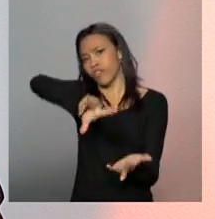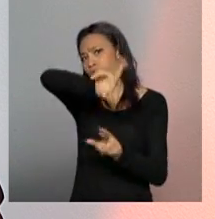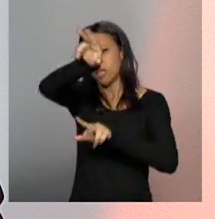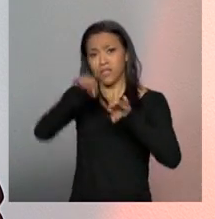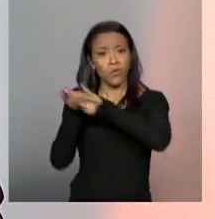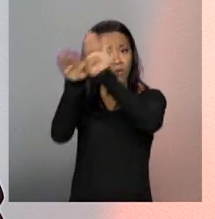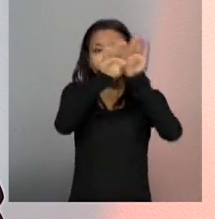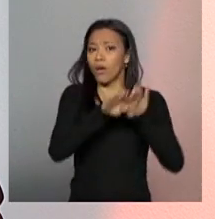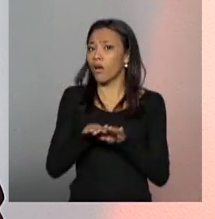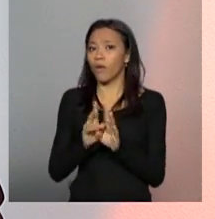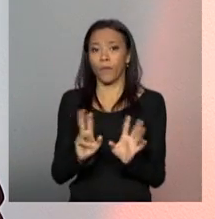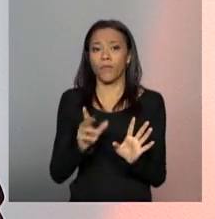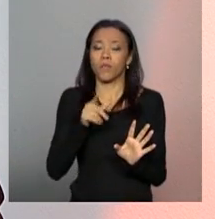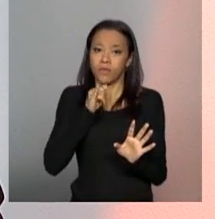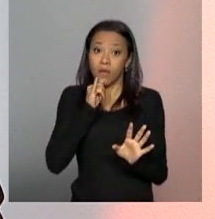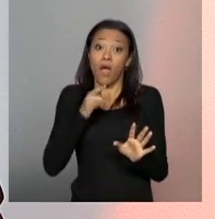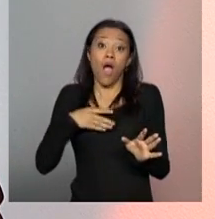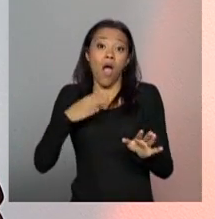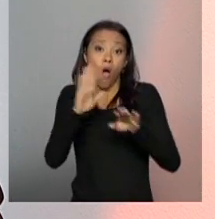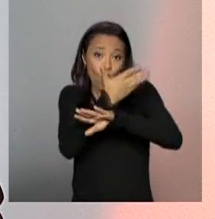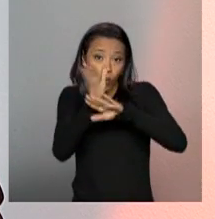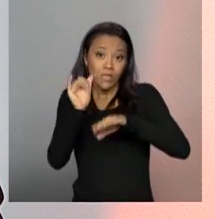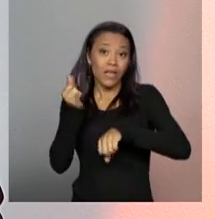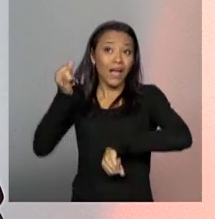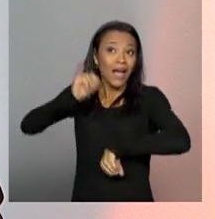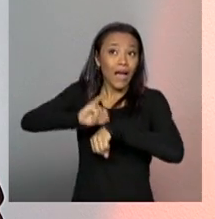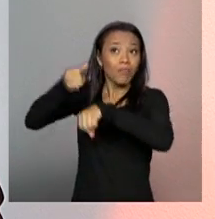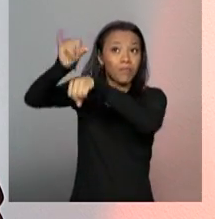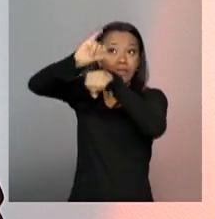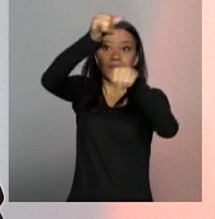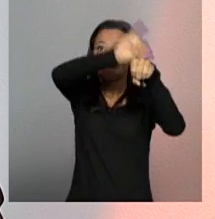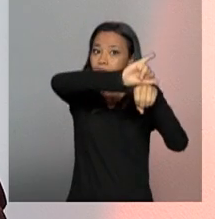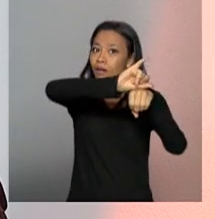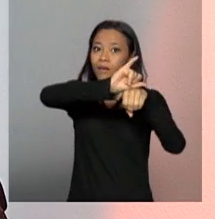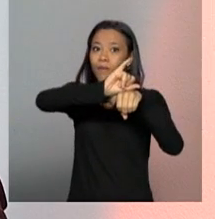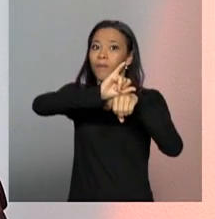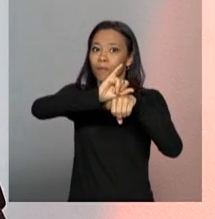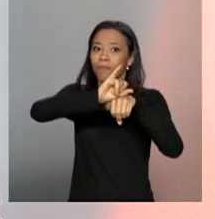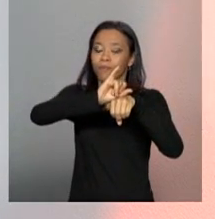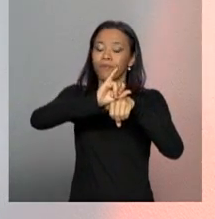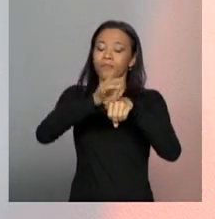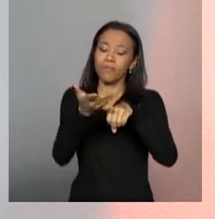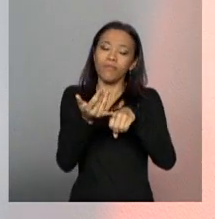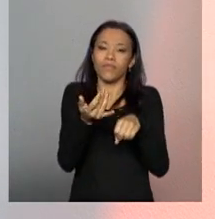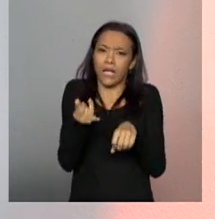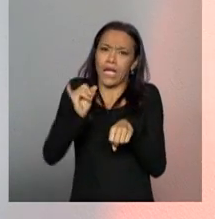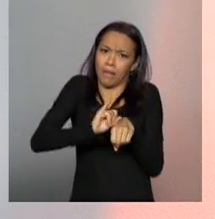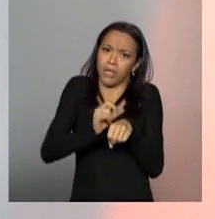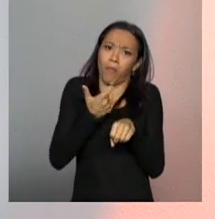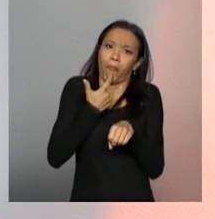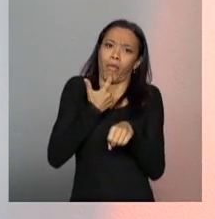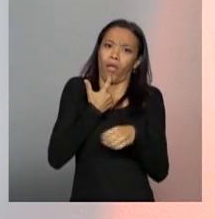prático, algumas capitais, e diga-se de passagem que não são das mais distantes, capitais próximos inclusive do centro do país,